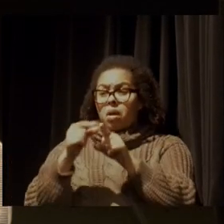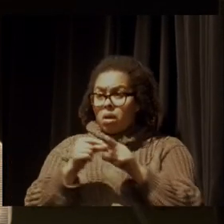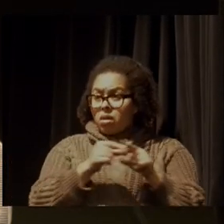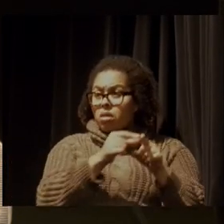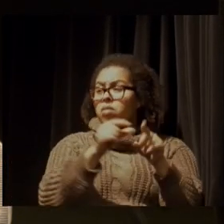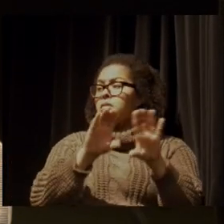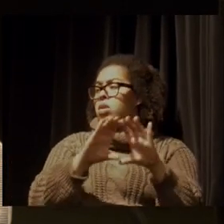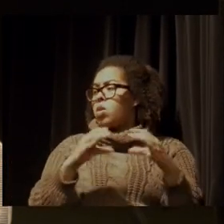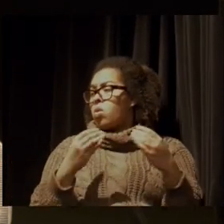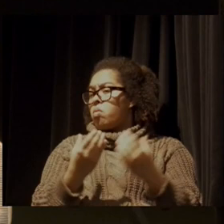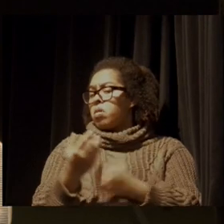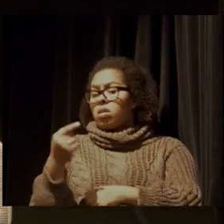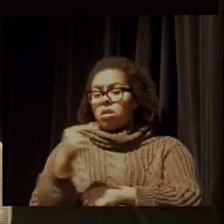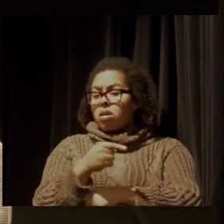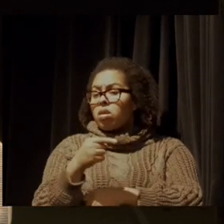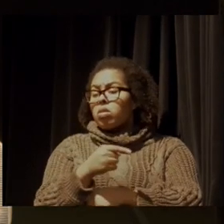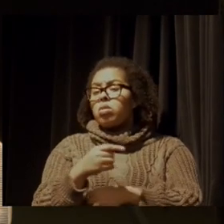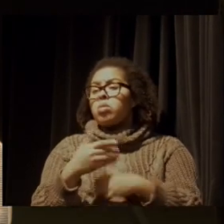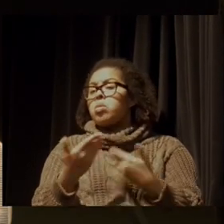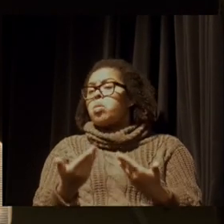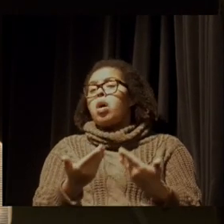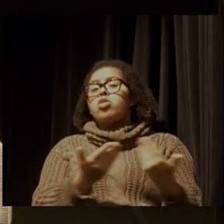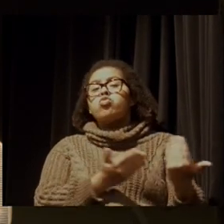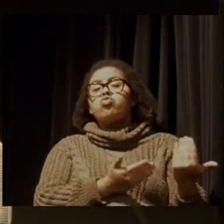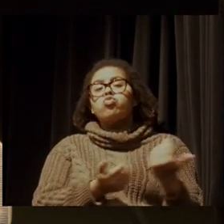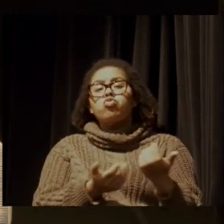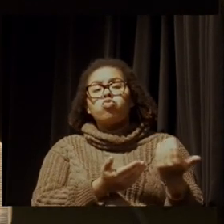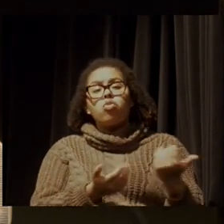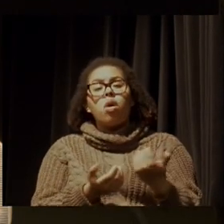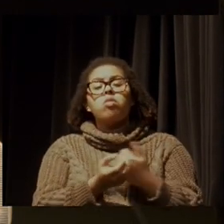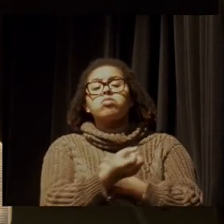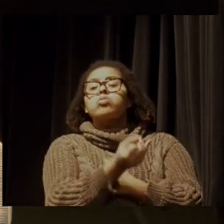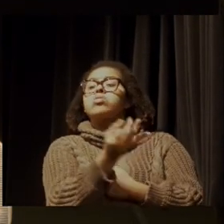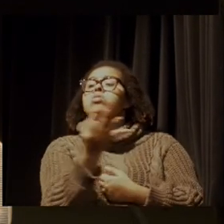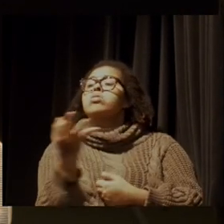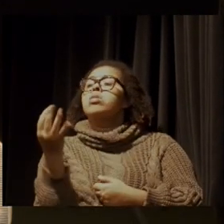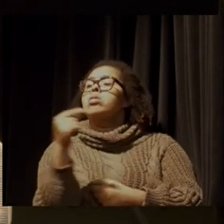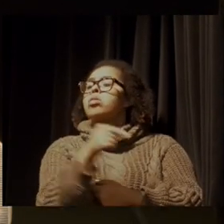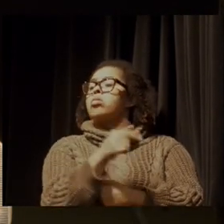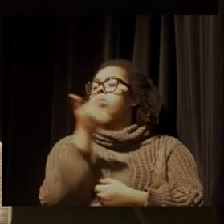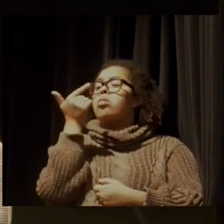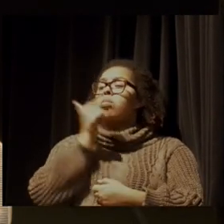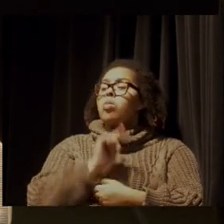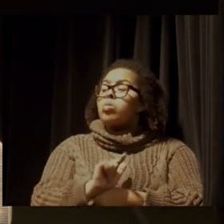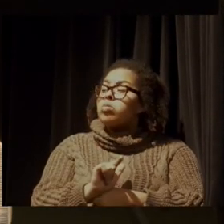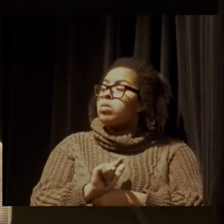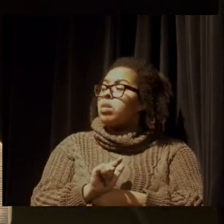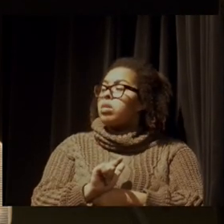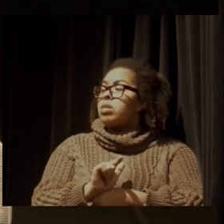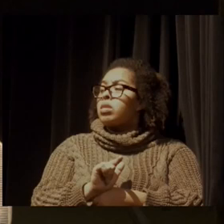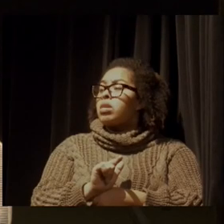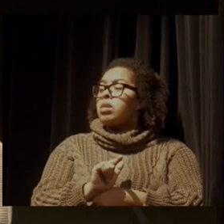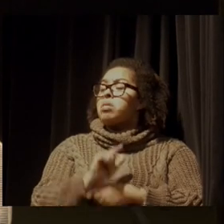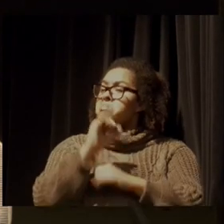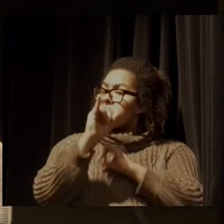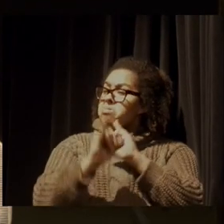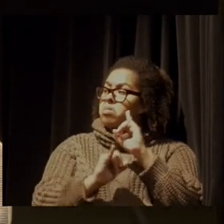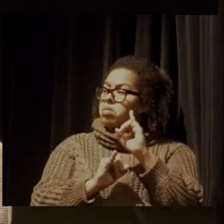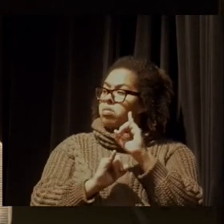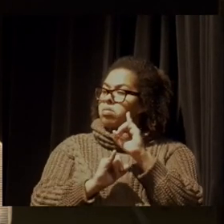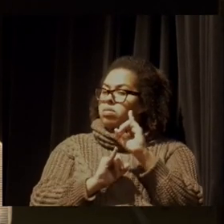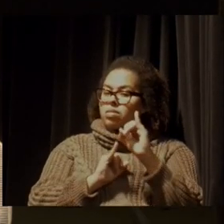comunidades, quais são os jovens, qual é o quantitativo de jovens que consegue também acessar